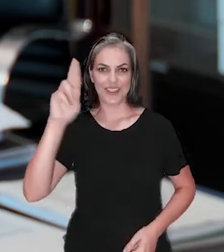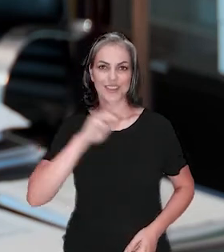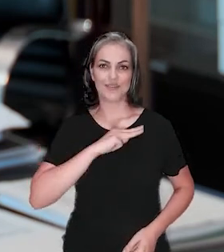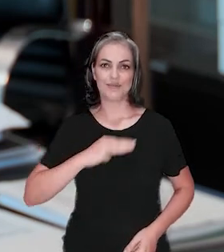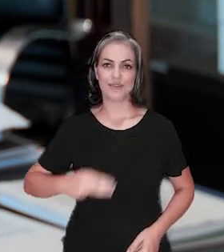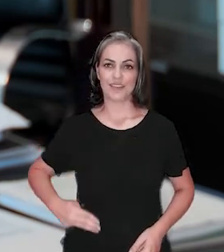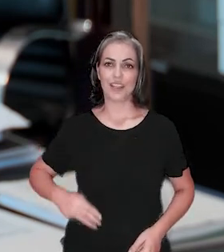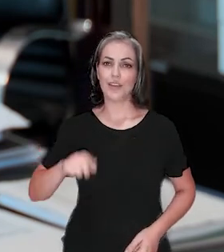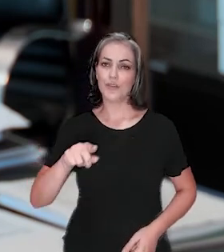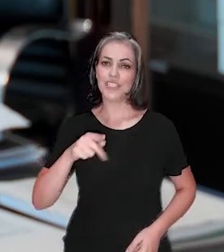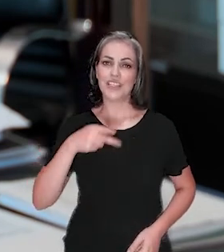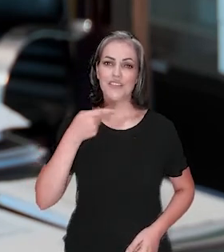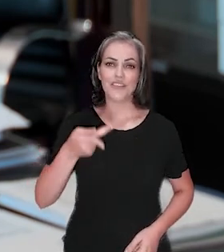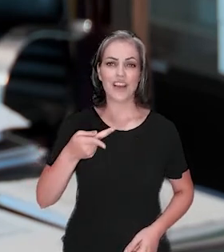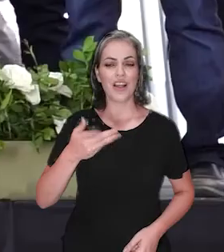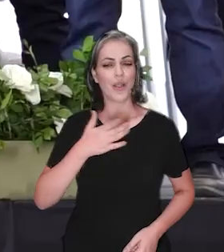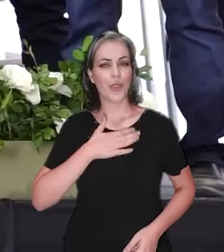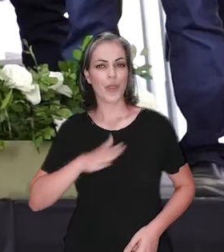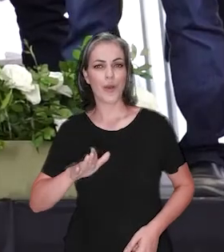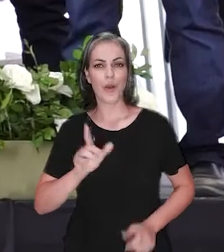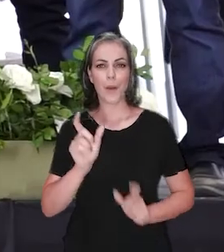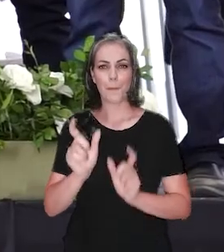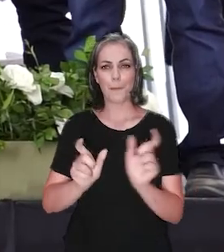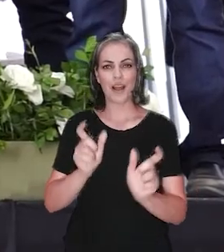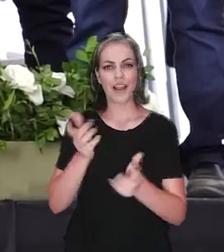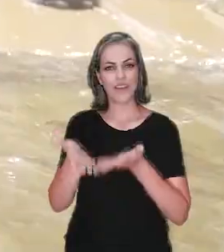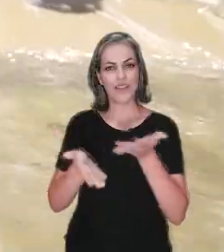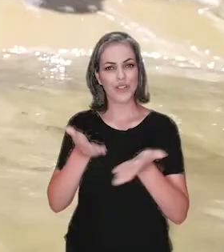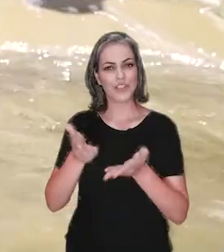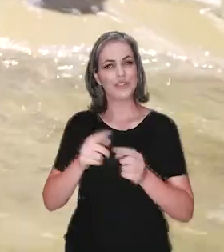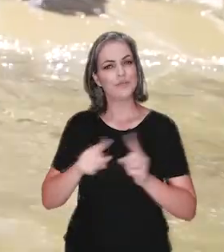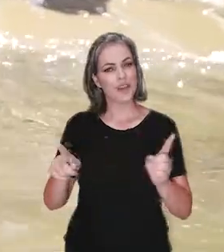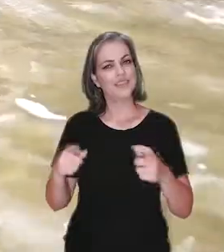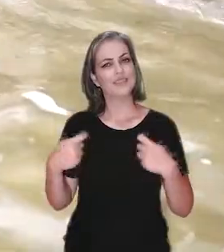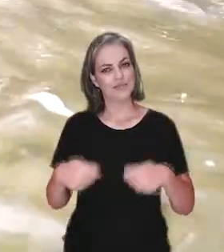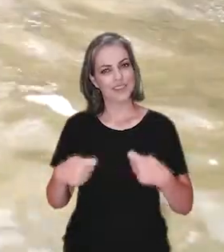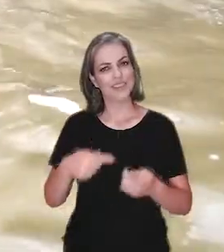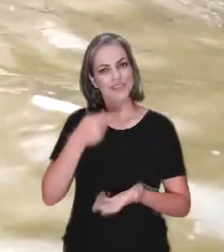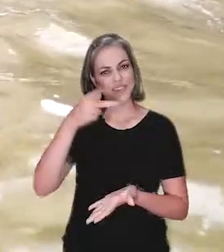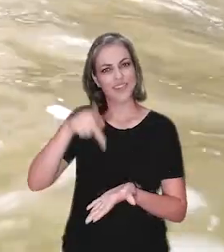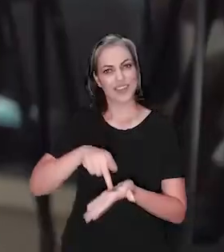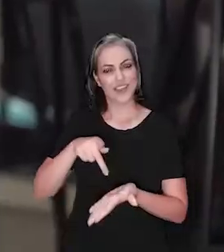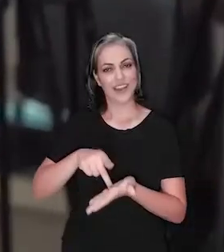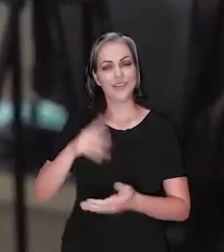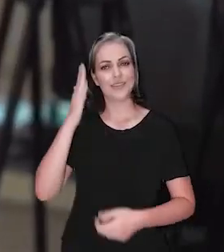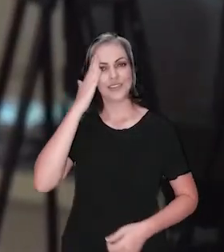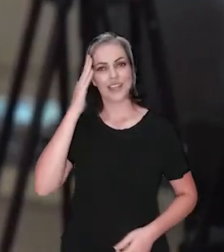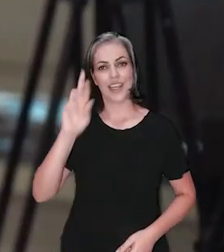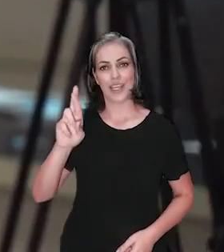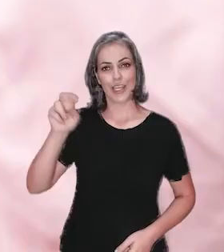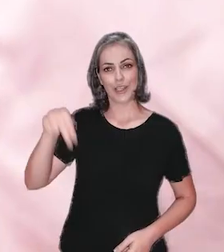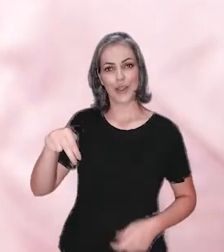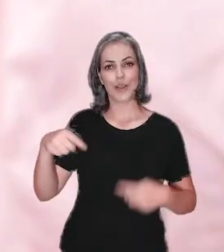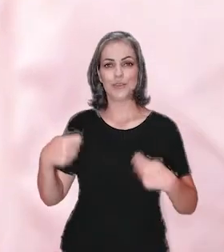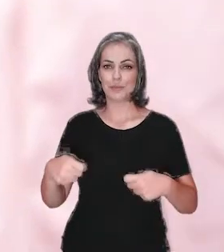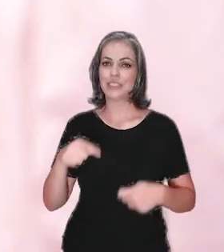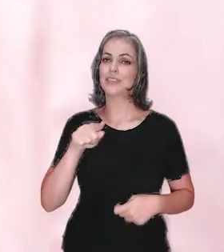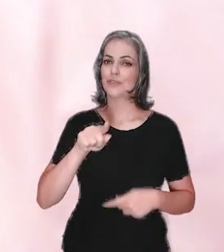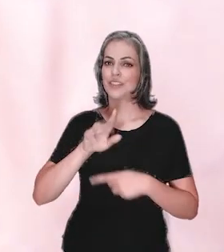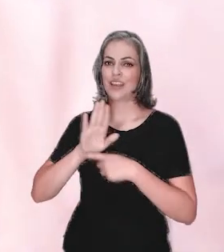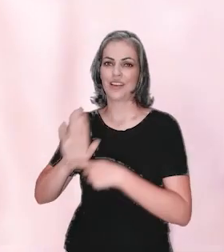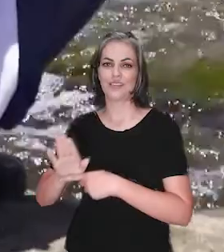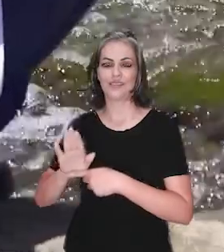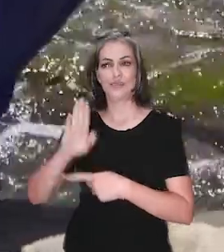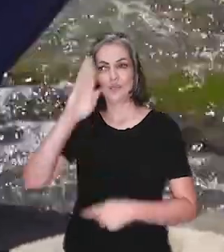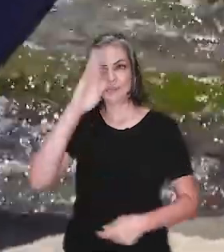dizer que não gosta muito de elogios, elogios às vezes têm que ser dados. Sei que o Rio Grande do Norte precisa do senhor. Sei